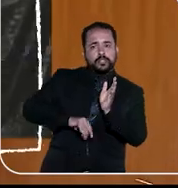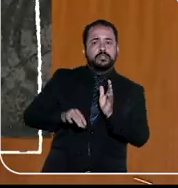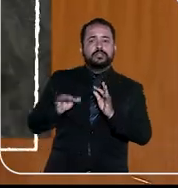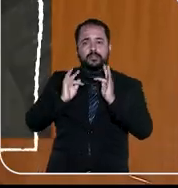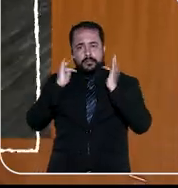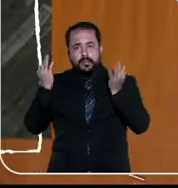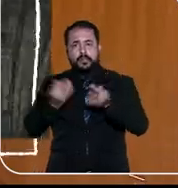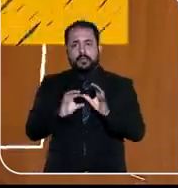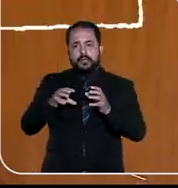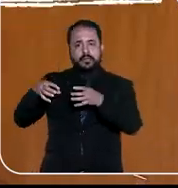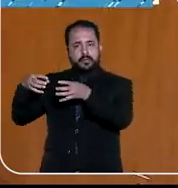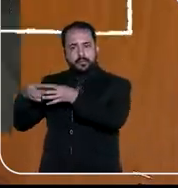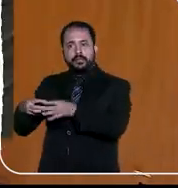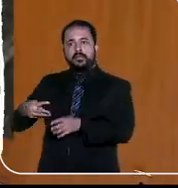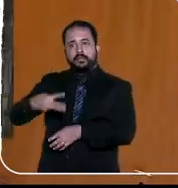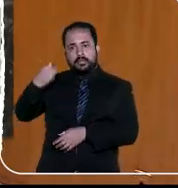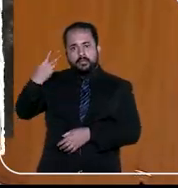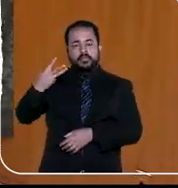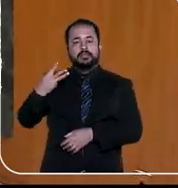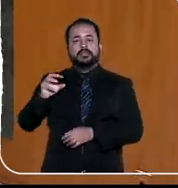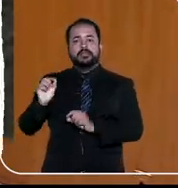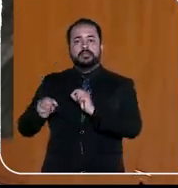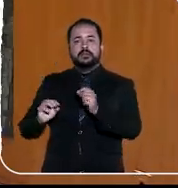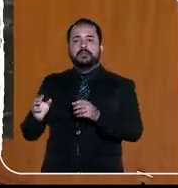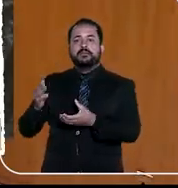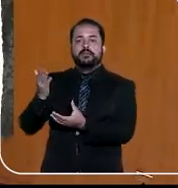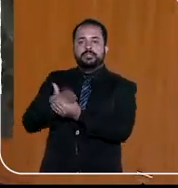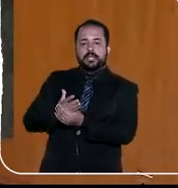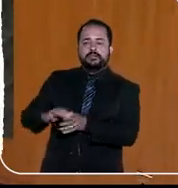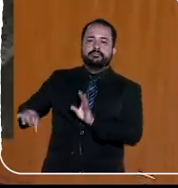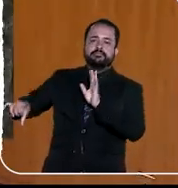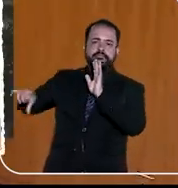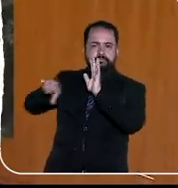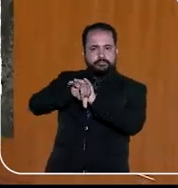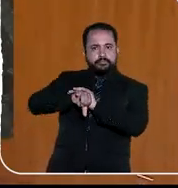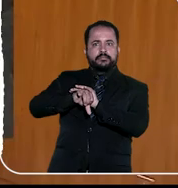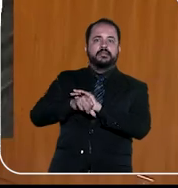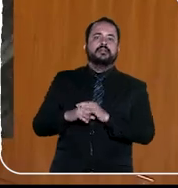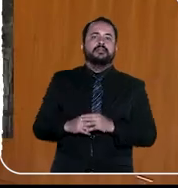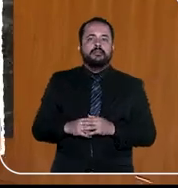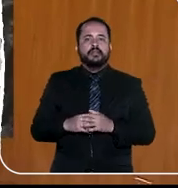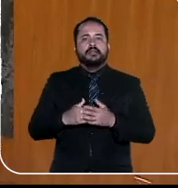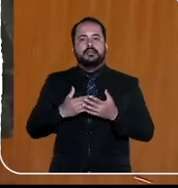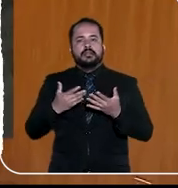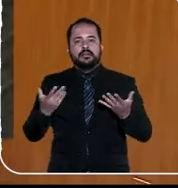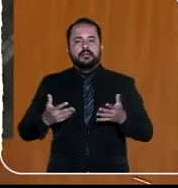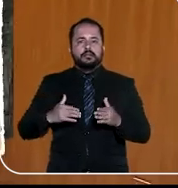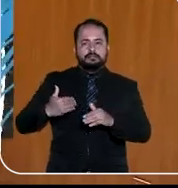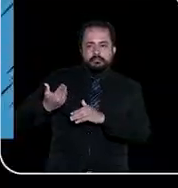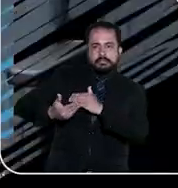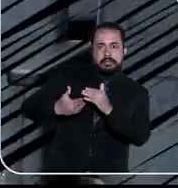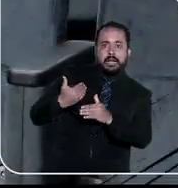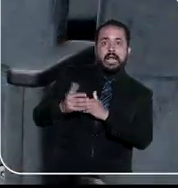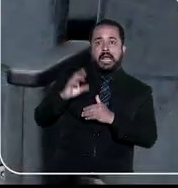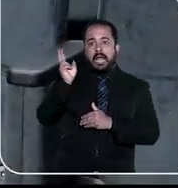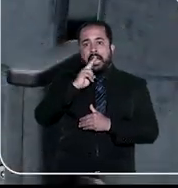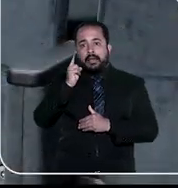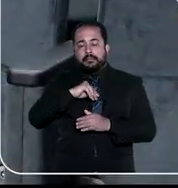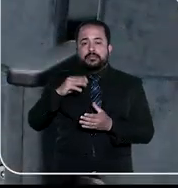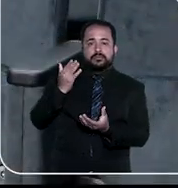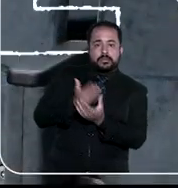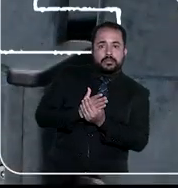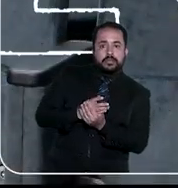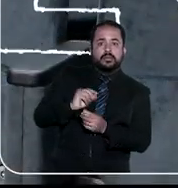consumidor, direito de família. A terceira sessão, ela aprecia os processos criminais. E para dar